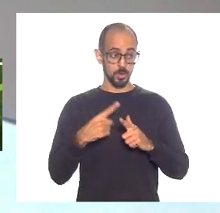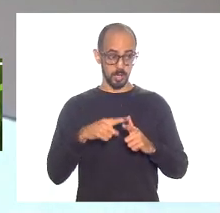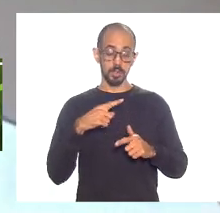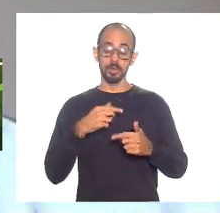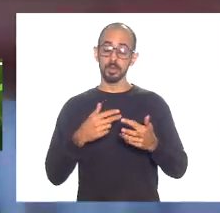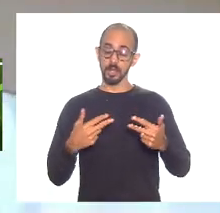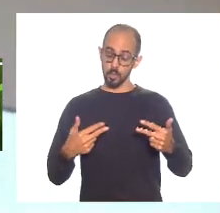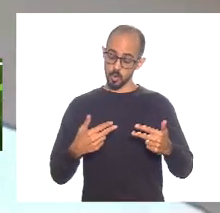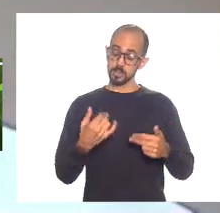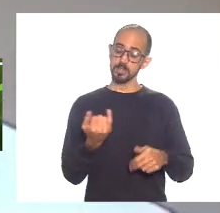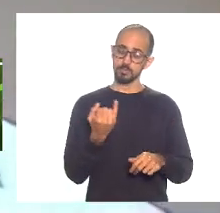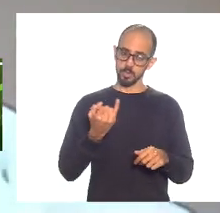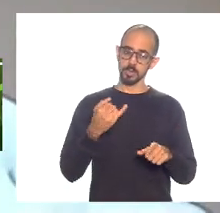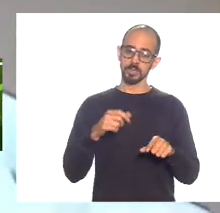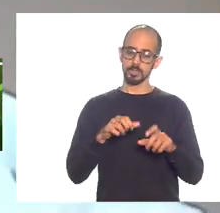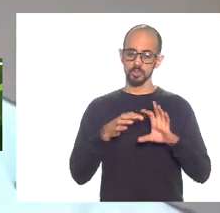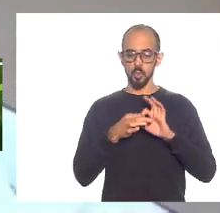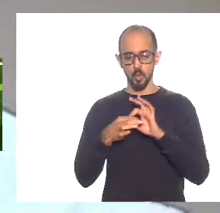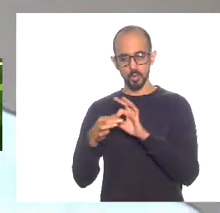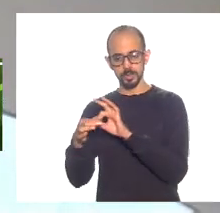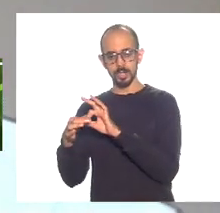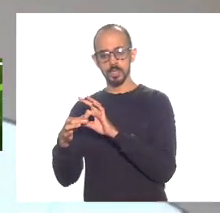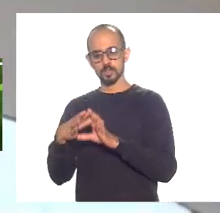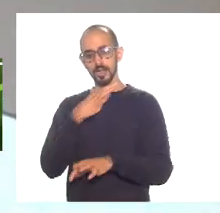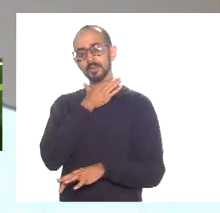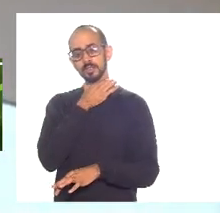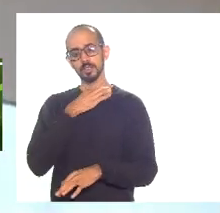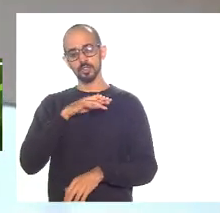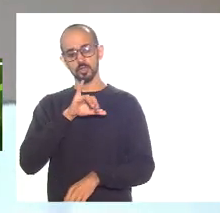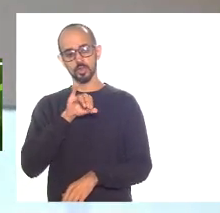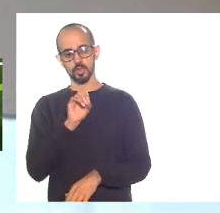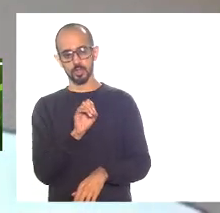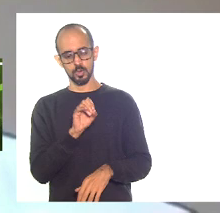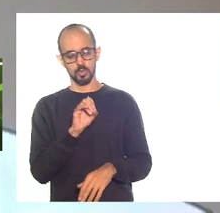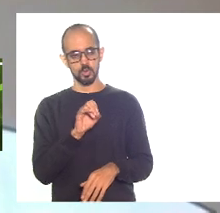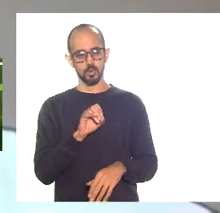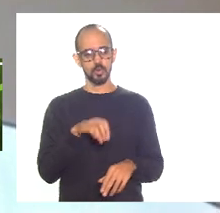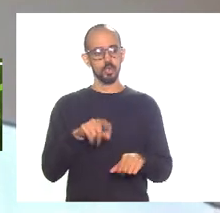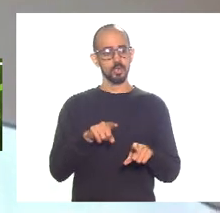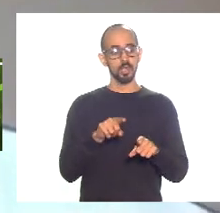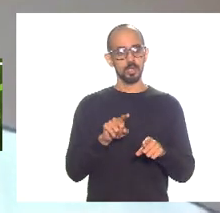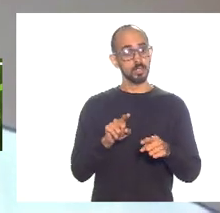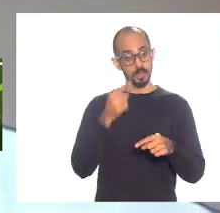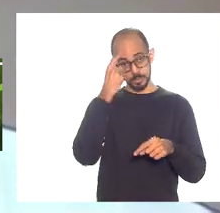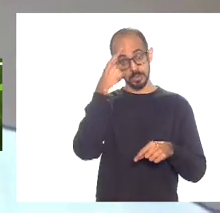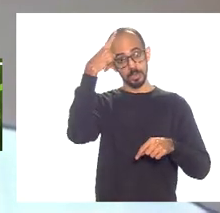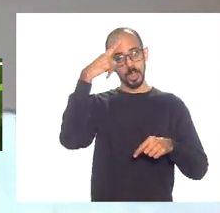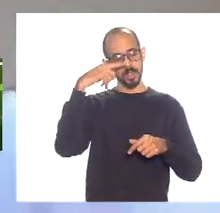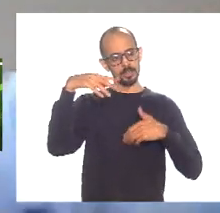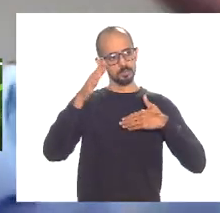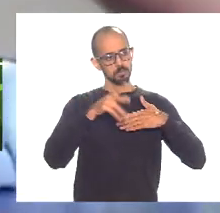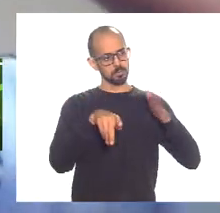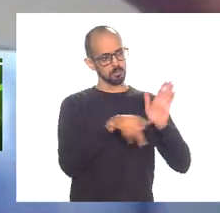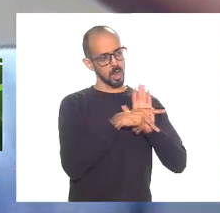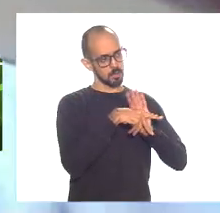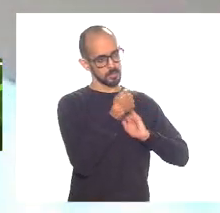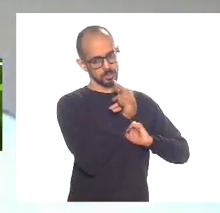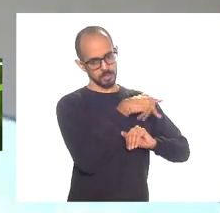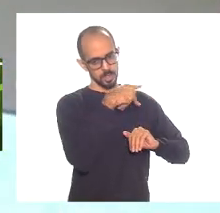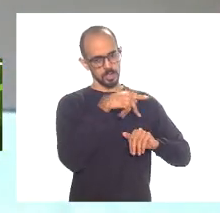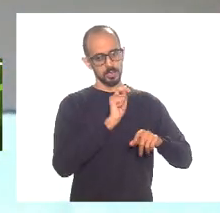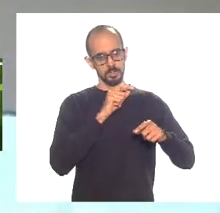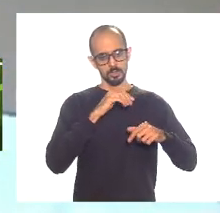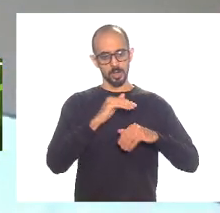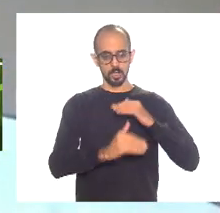CEDAI mas sobre o contexto mais geral da crise do Rio de Janeiro de perspectivas para a sua superação eu queria